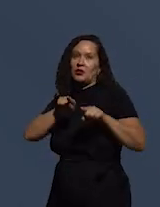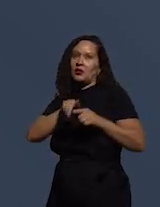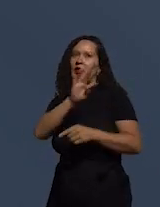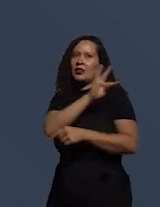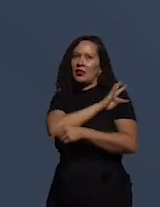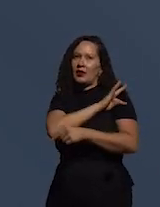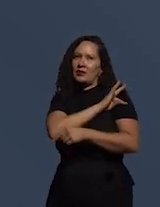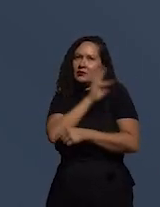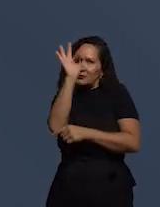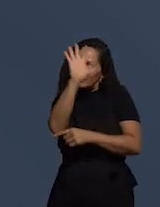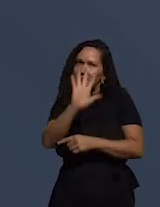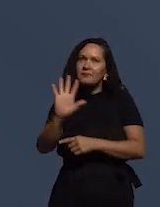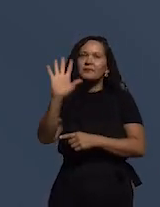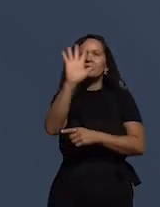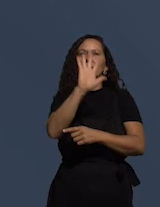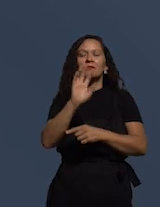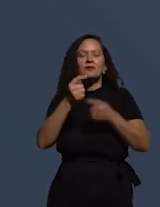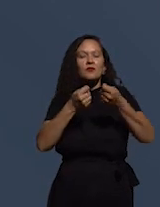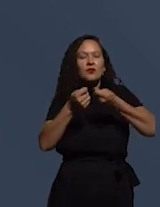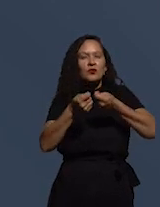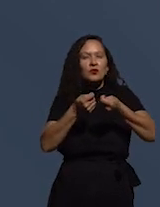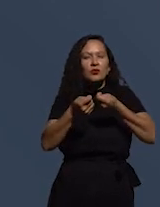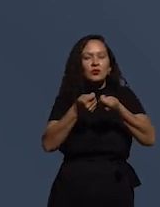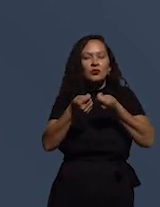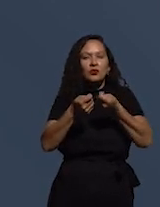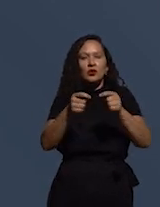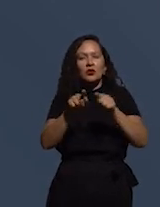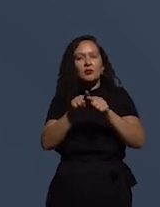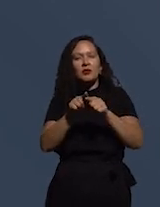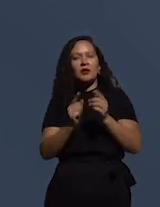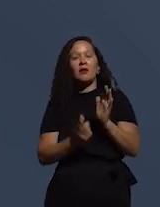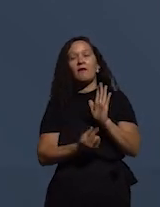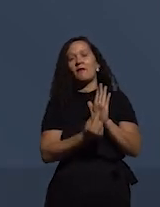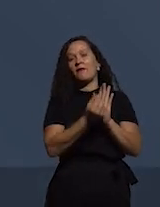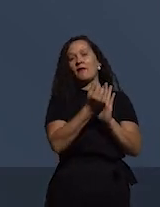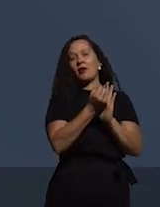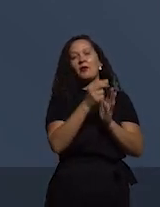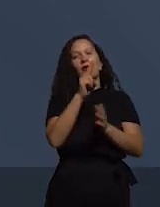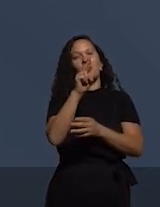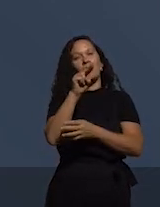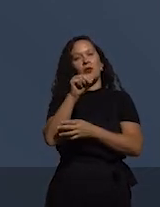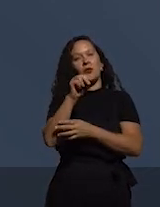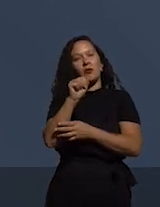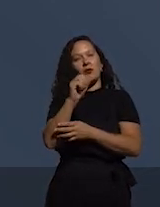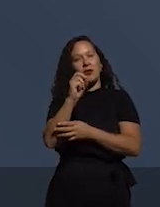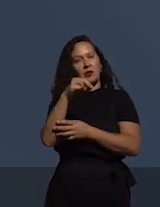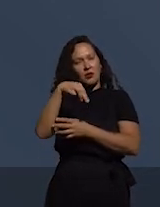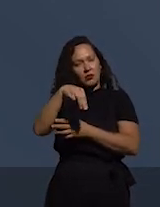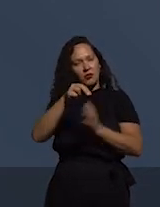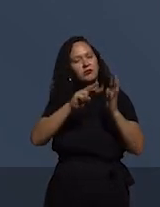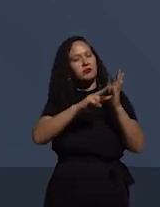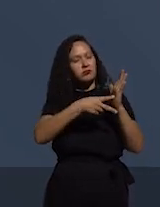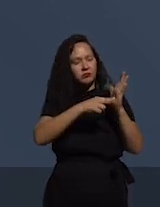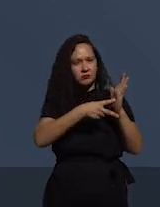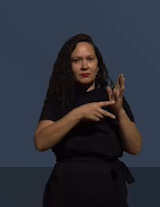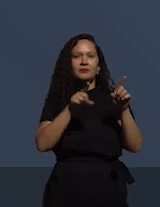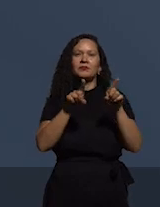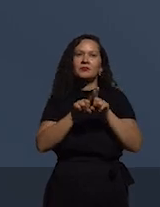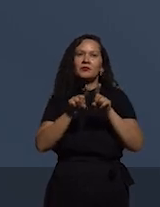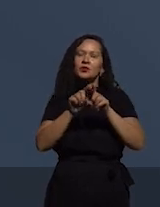Federais de Finanças e Controle, o NACOM Sindical, que,